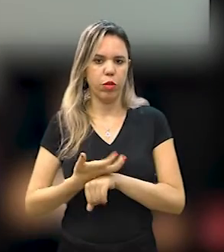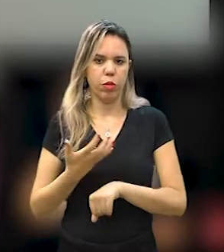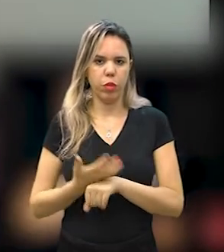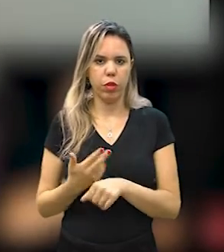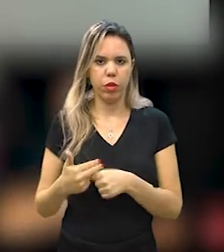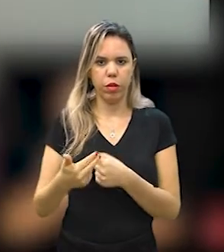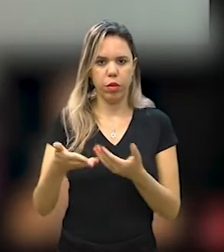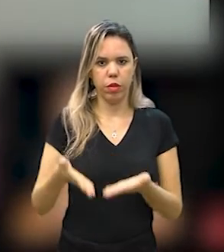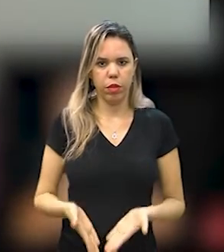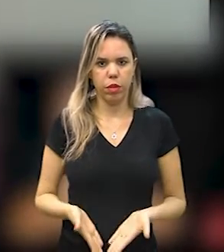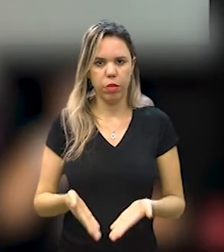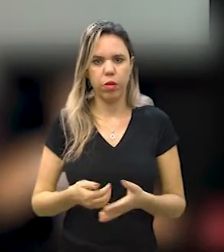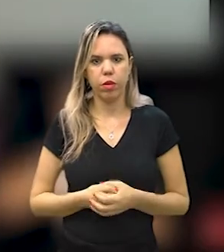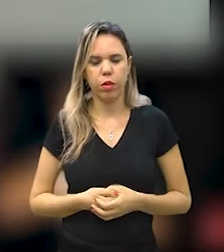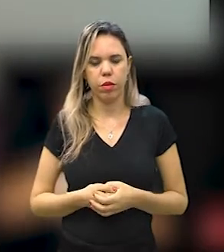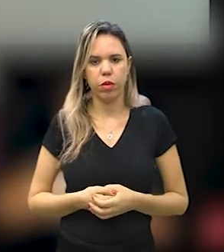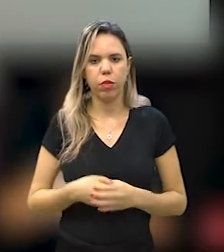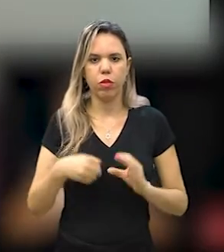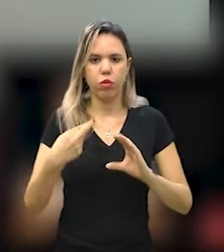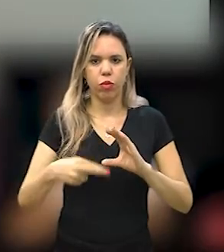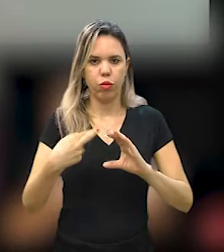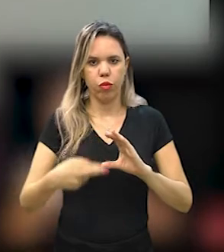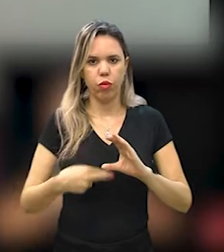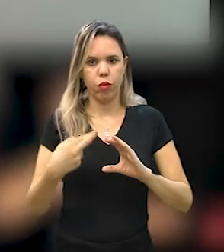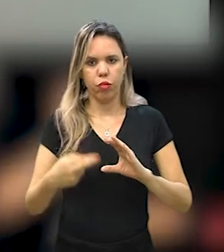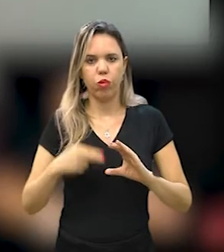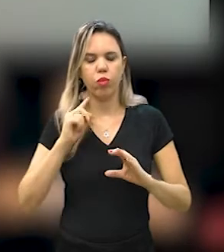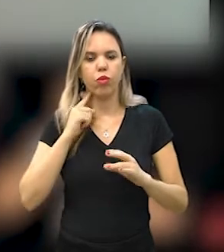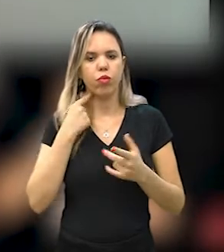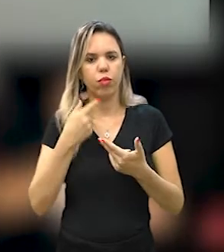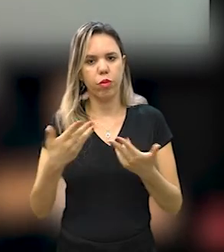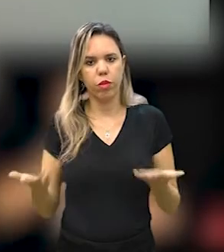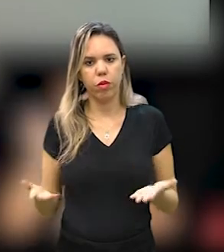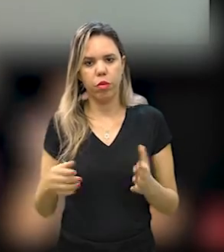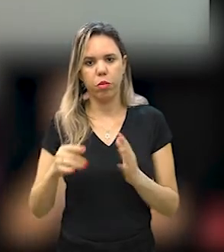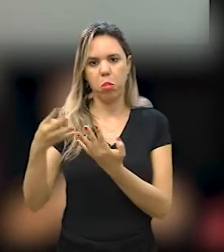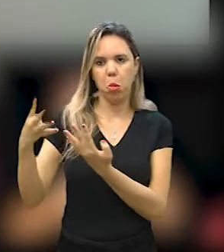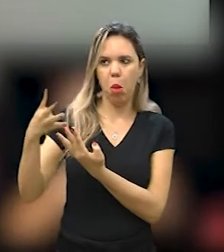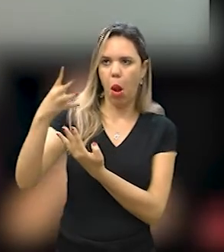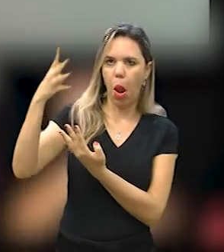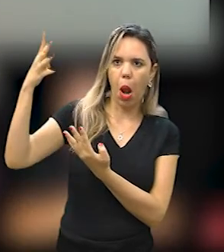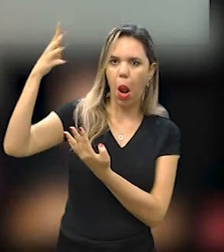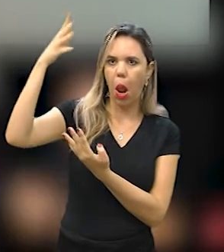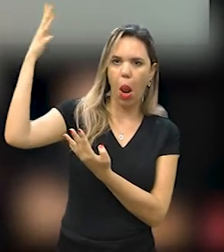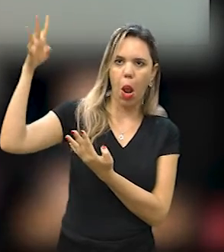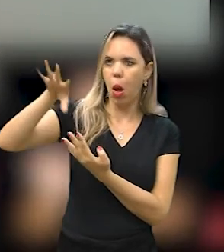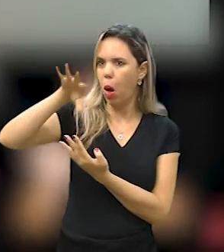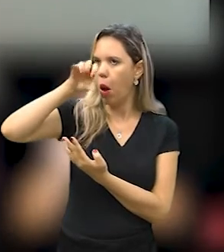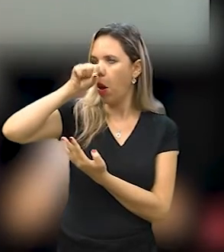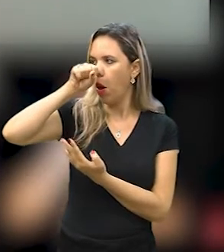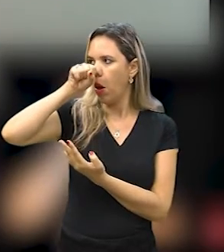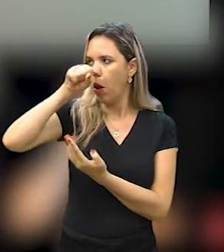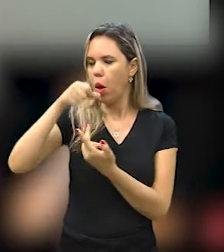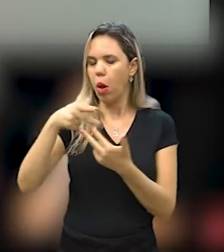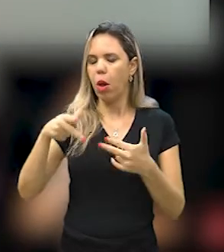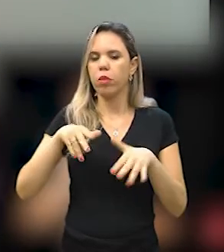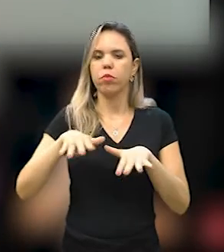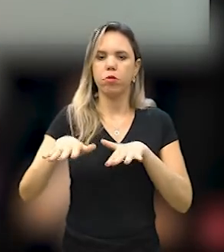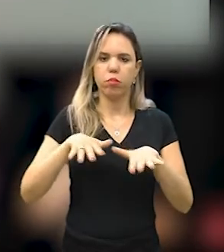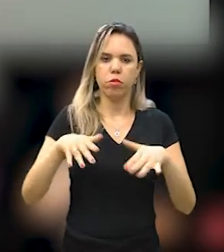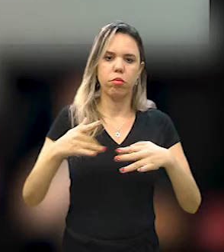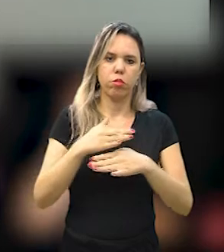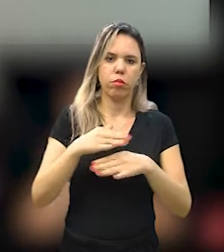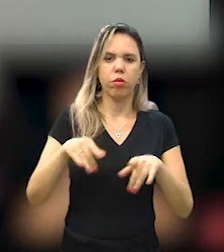disciplinas aqui da Unicamp, é a questão dos resíduos, poluição do ar também, resíduos e